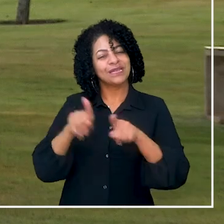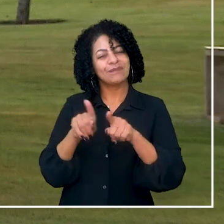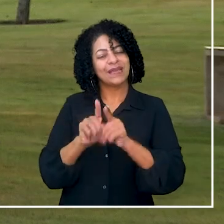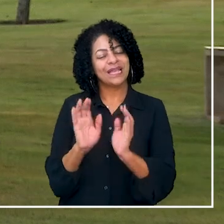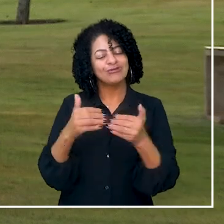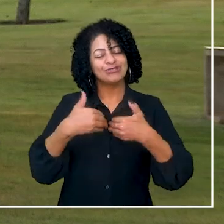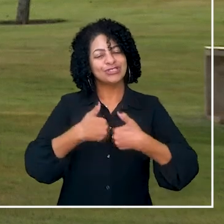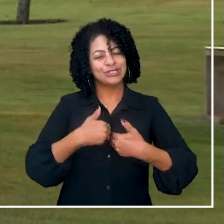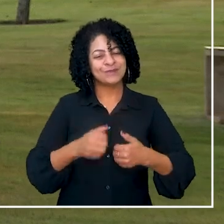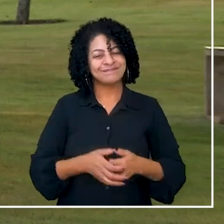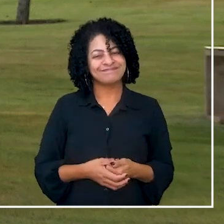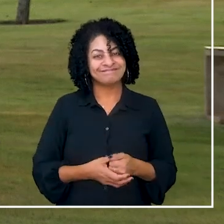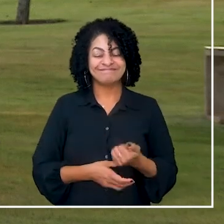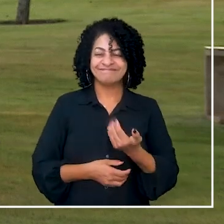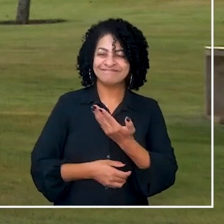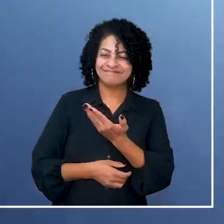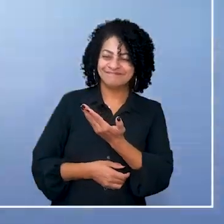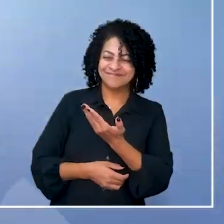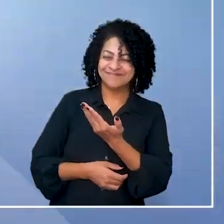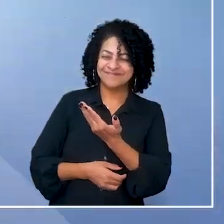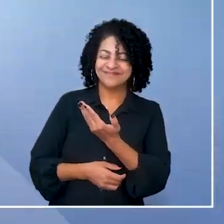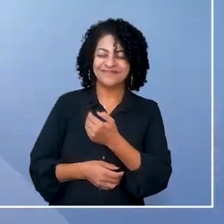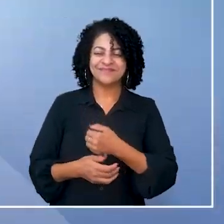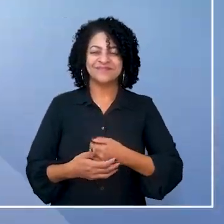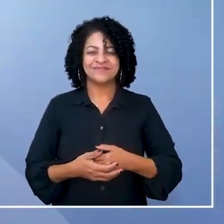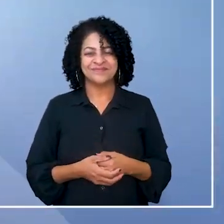porque eu também tenho um filho com autismo.